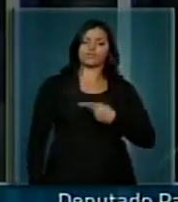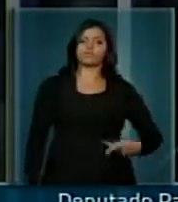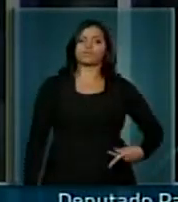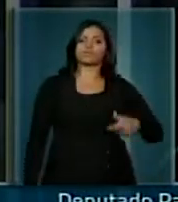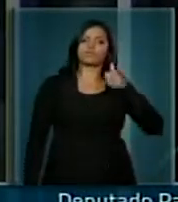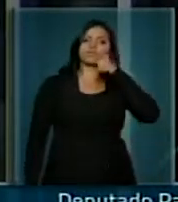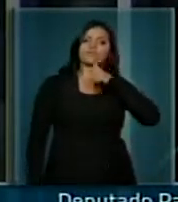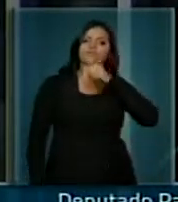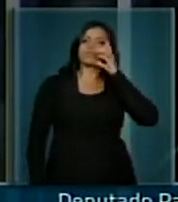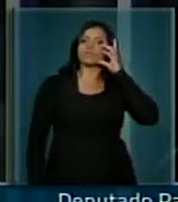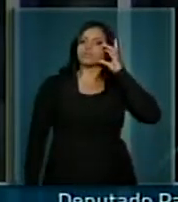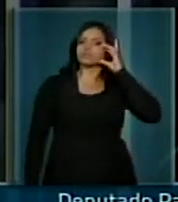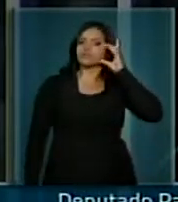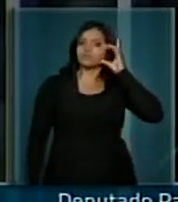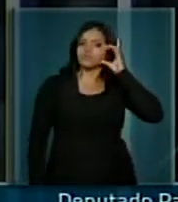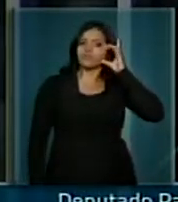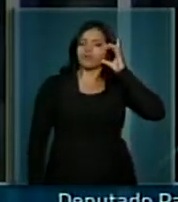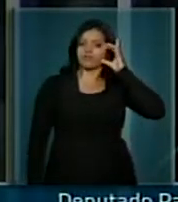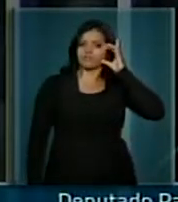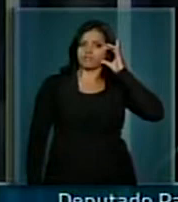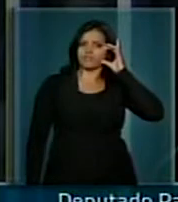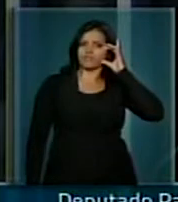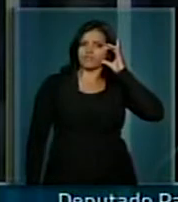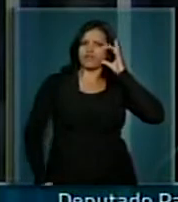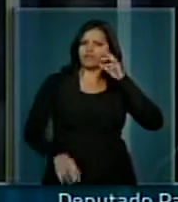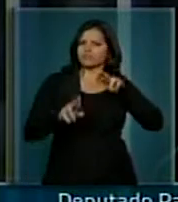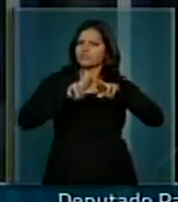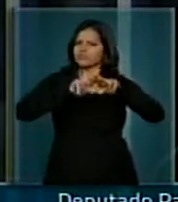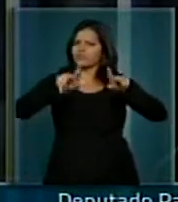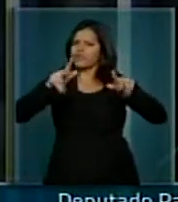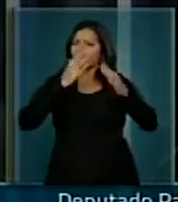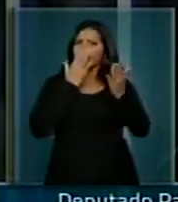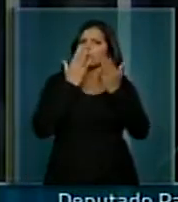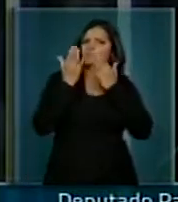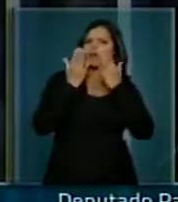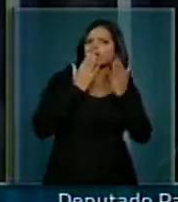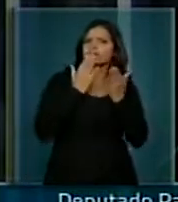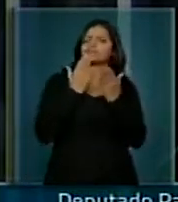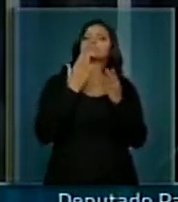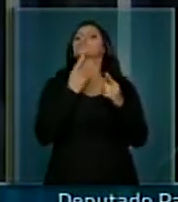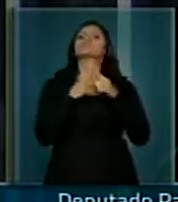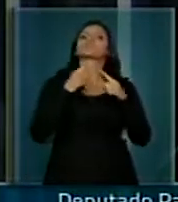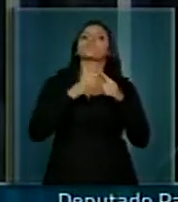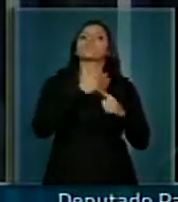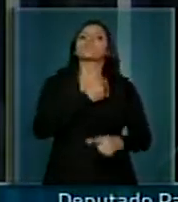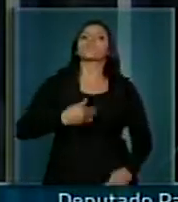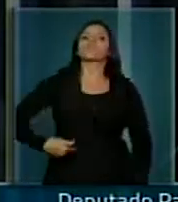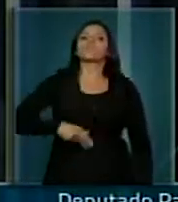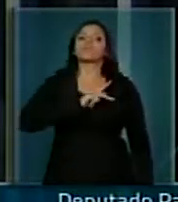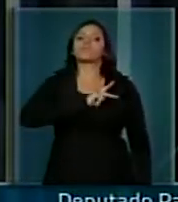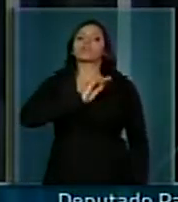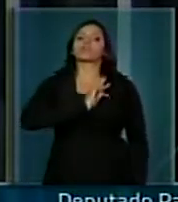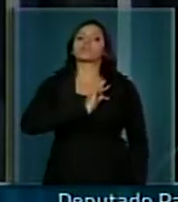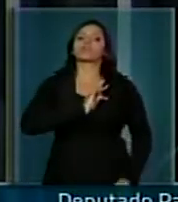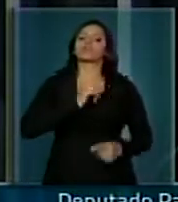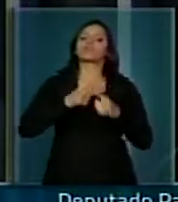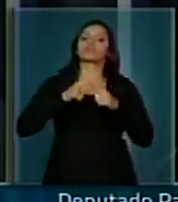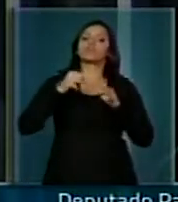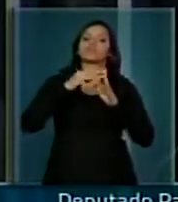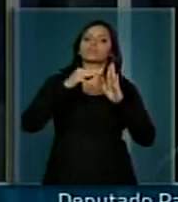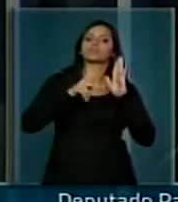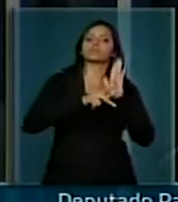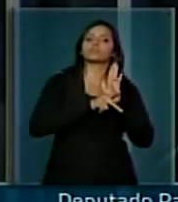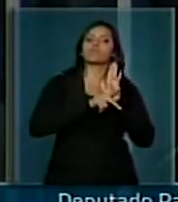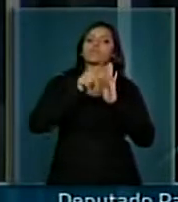Dilma Rousseff, que, de maneira, eu diria o governo do PT, porque essa medida provisória